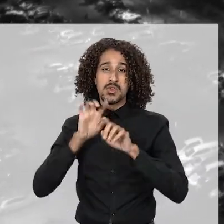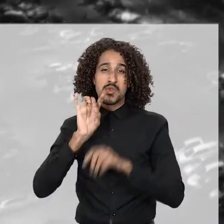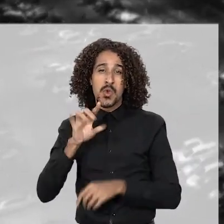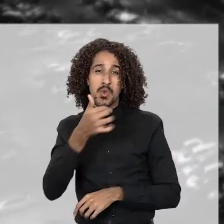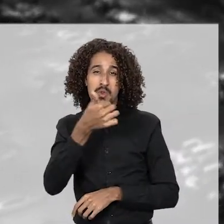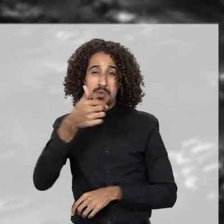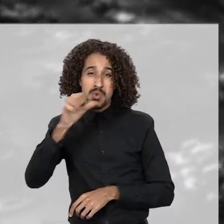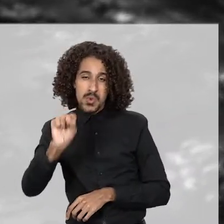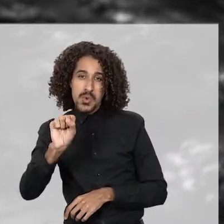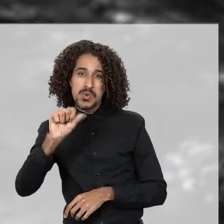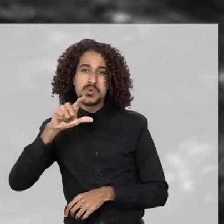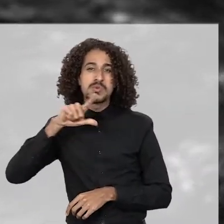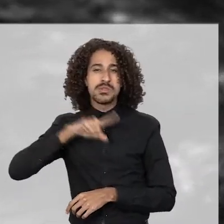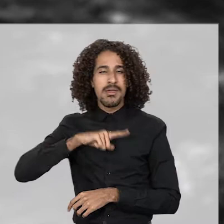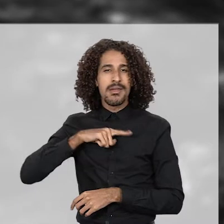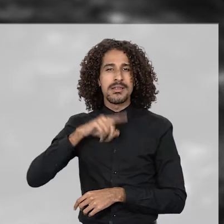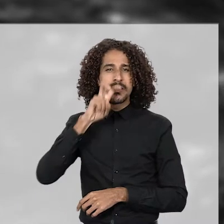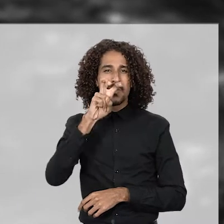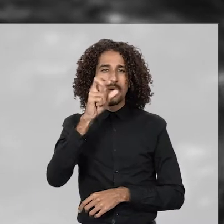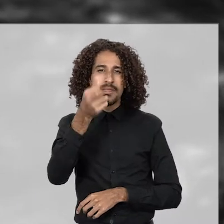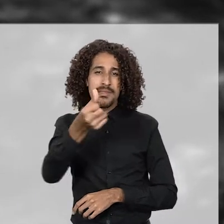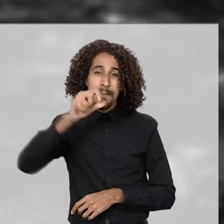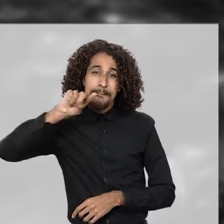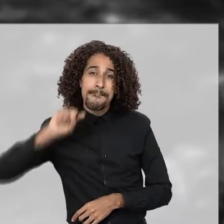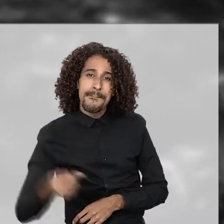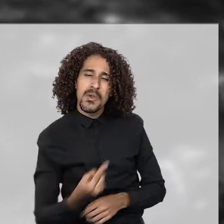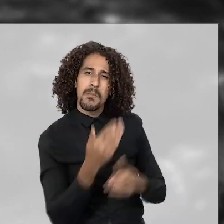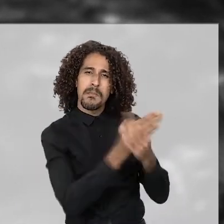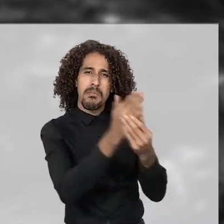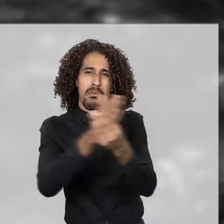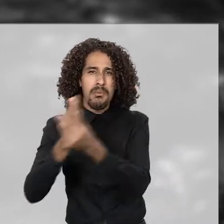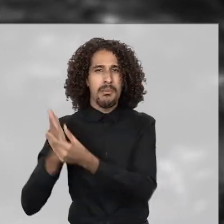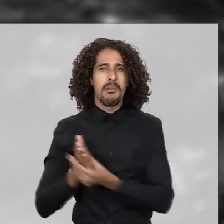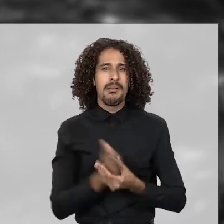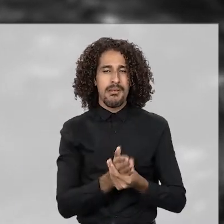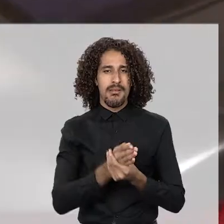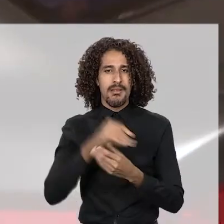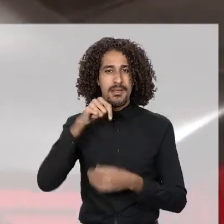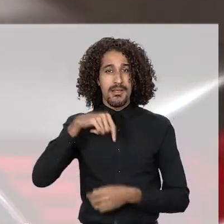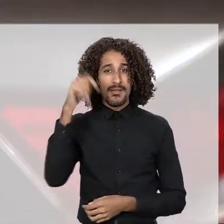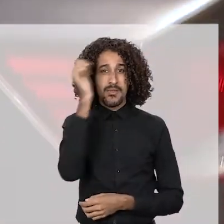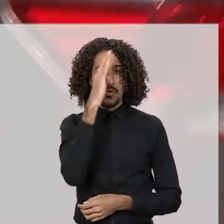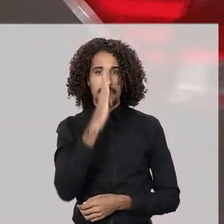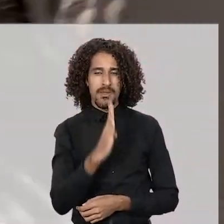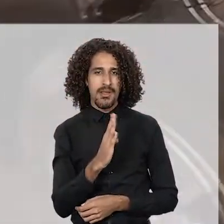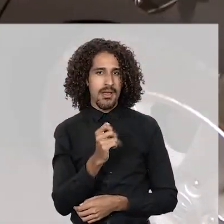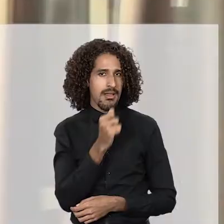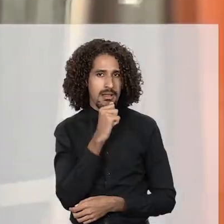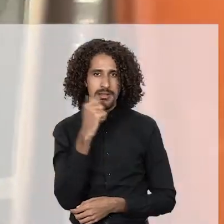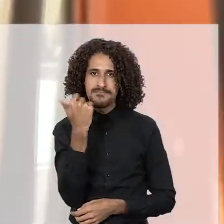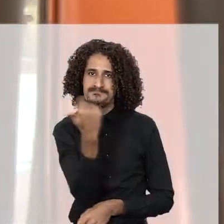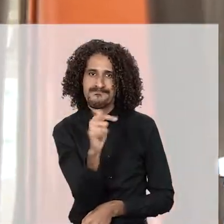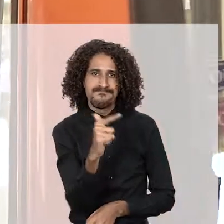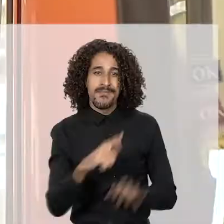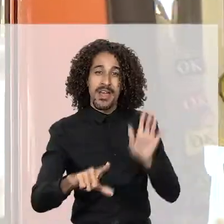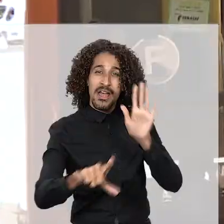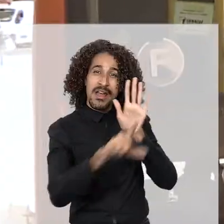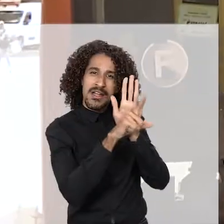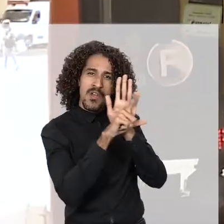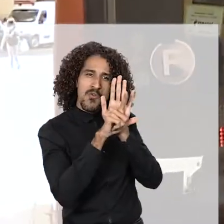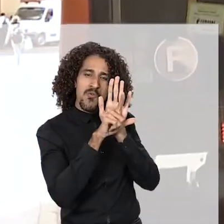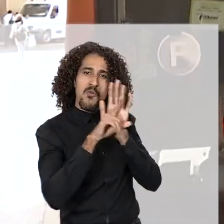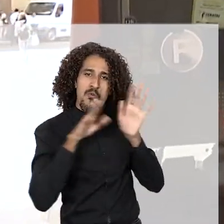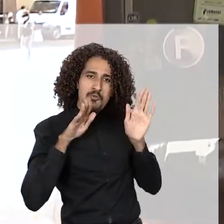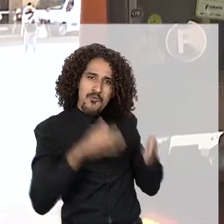2018 foram mais de 56 mil novas ações. No Brasil, ainda não existe uma lei